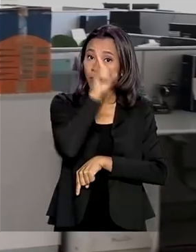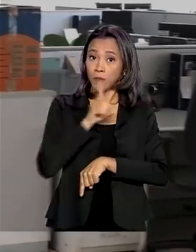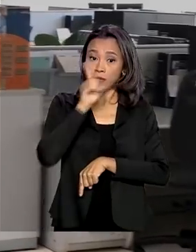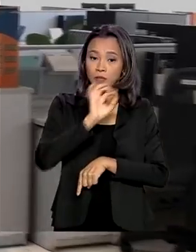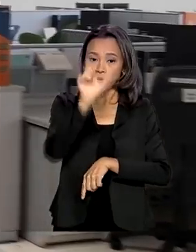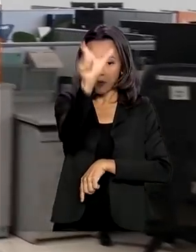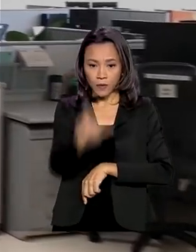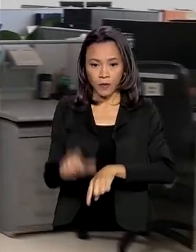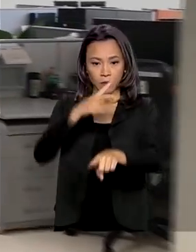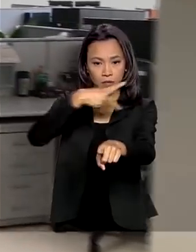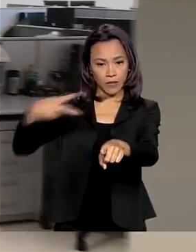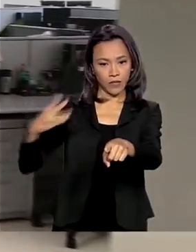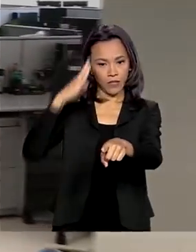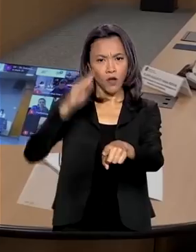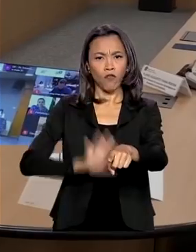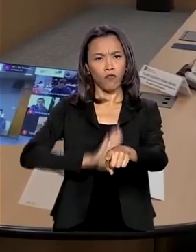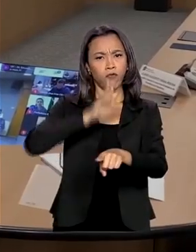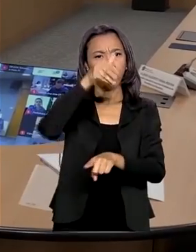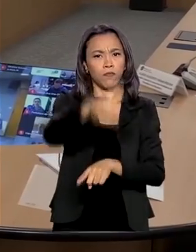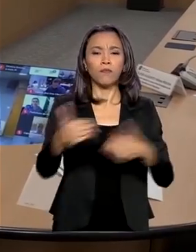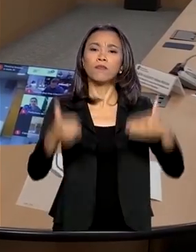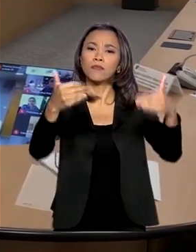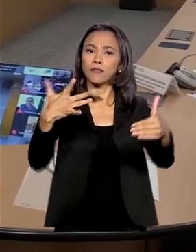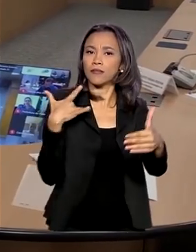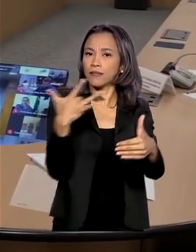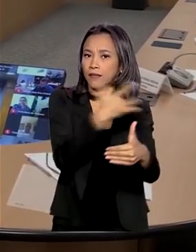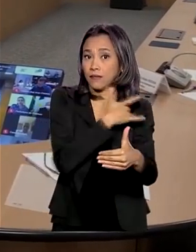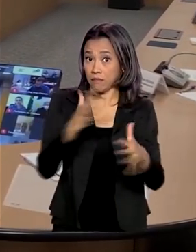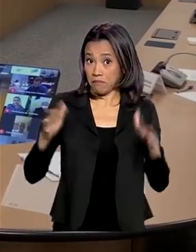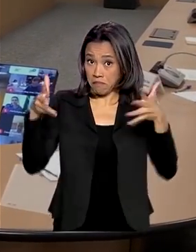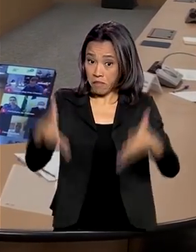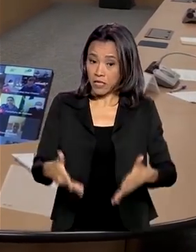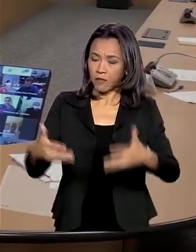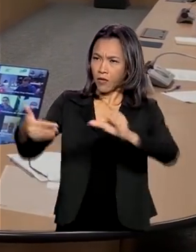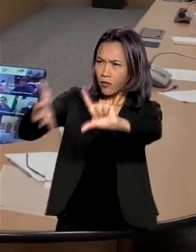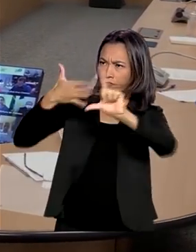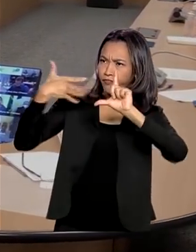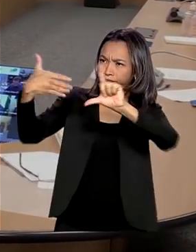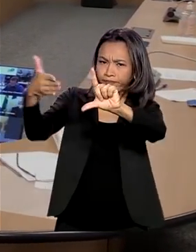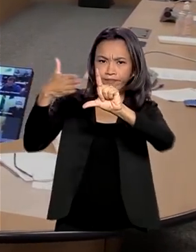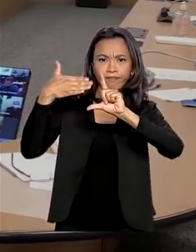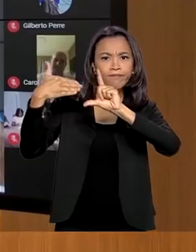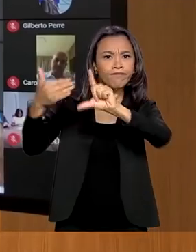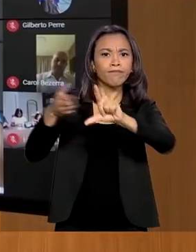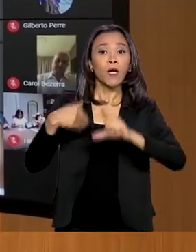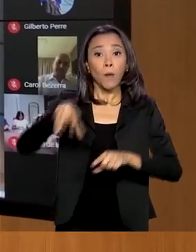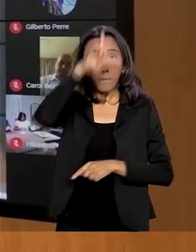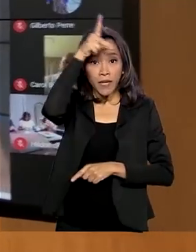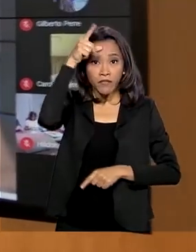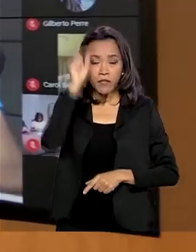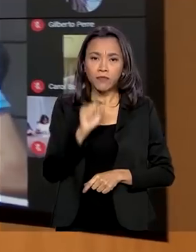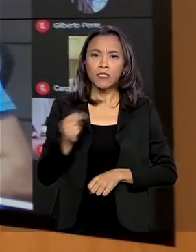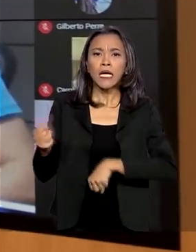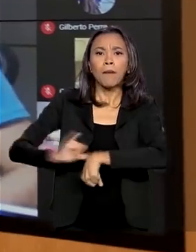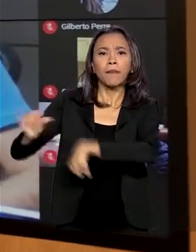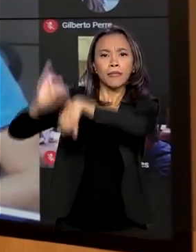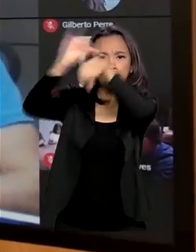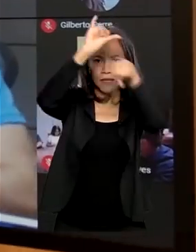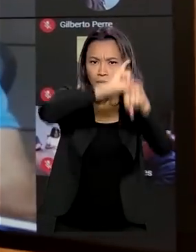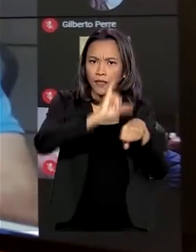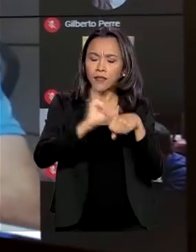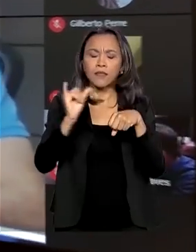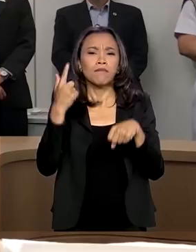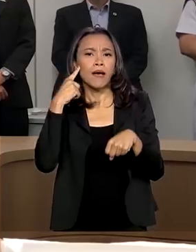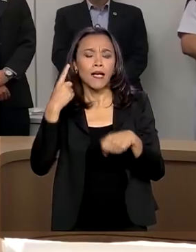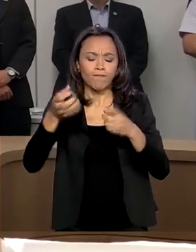foi até o Ministério da Saúde participar de uma videoconferência com prefeitos de capitais para definir novas